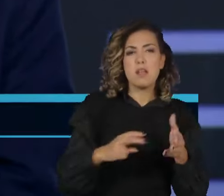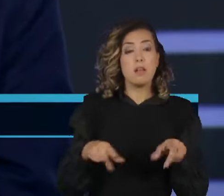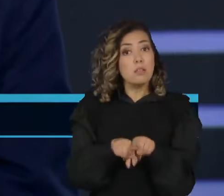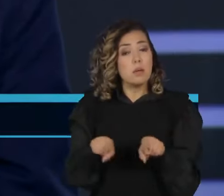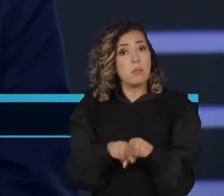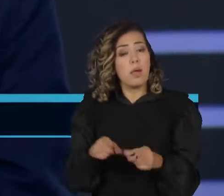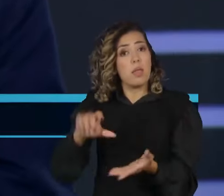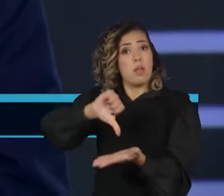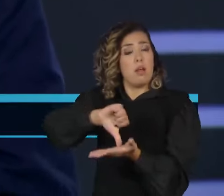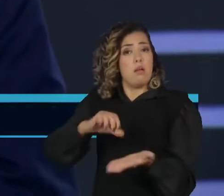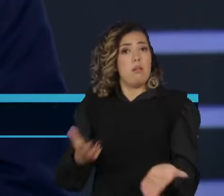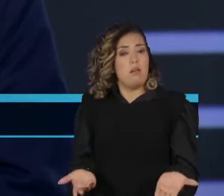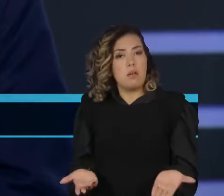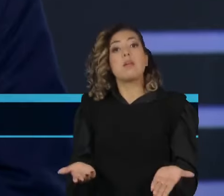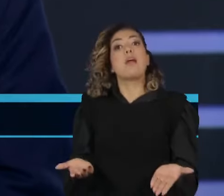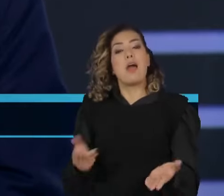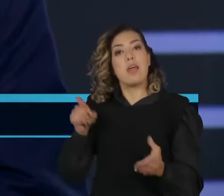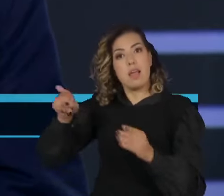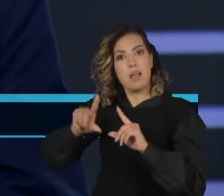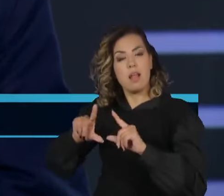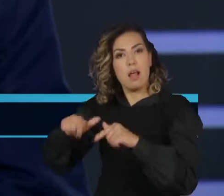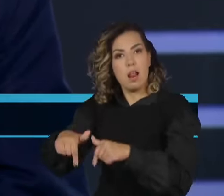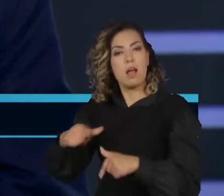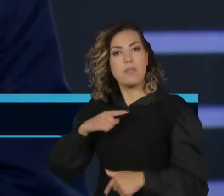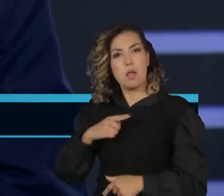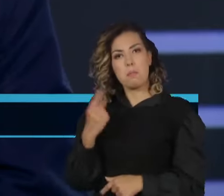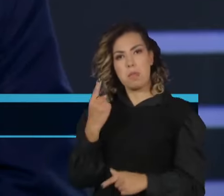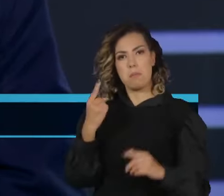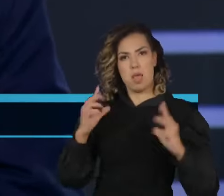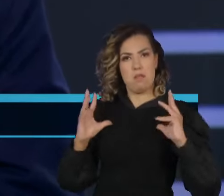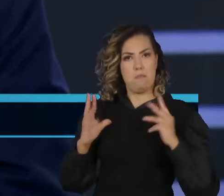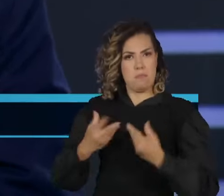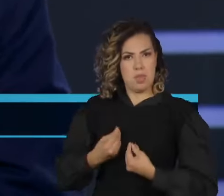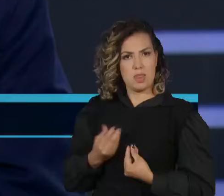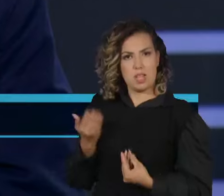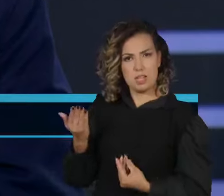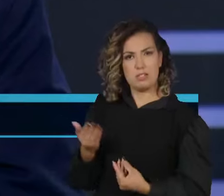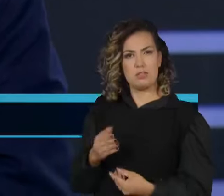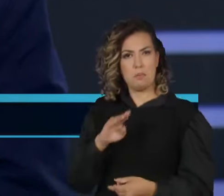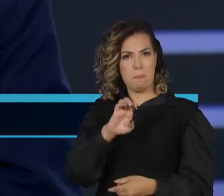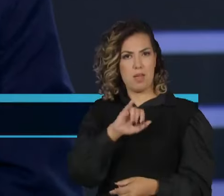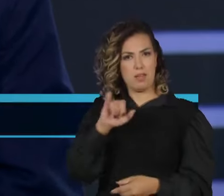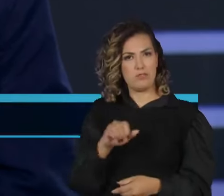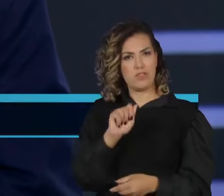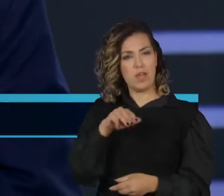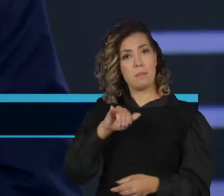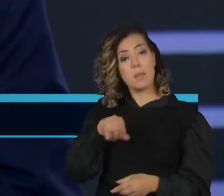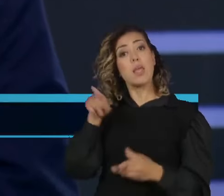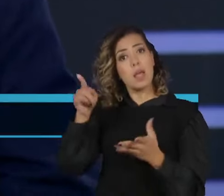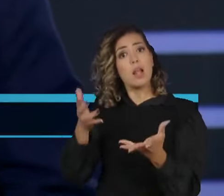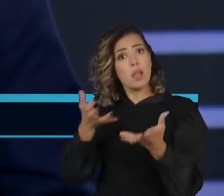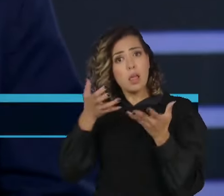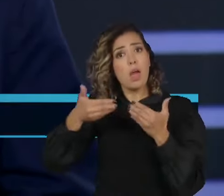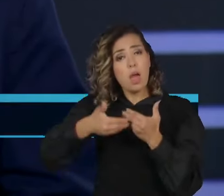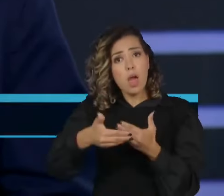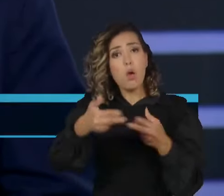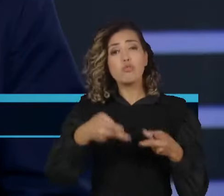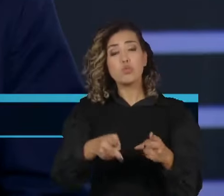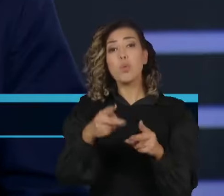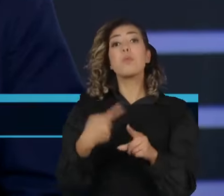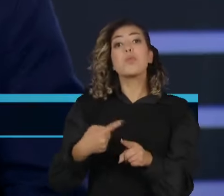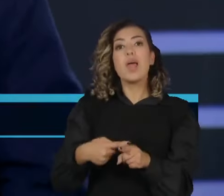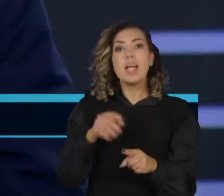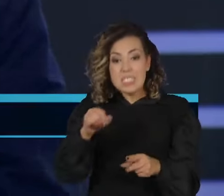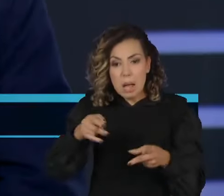governo israelense, ou seja, o primeiro-ministro Benjamin Netanyahu, tem interesse em que isso continue, porque daí não tem eleição.